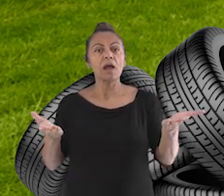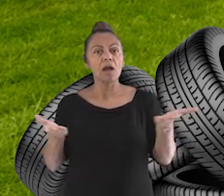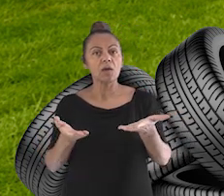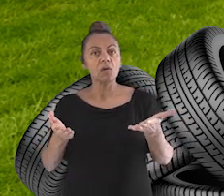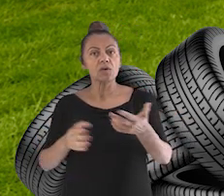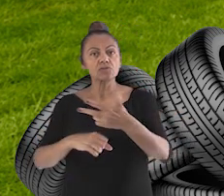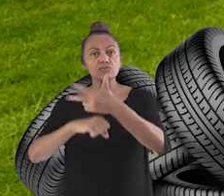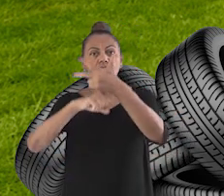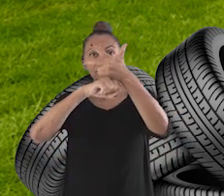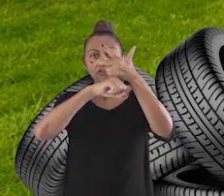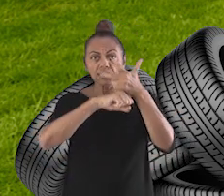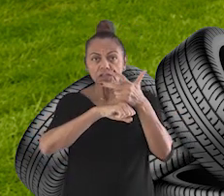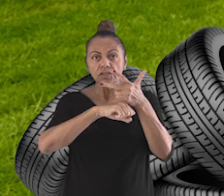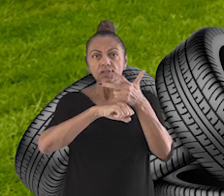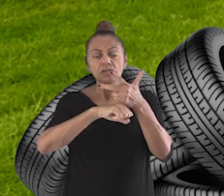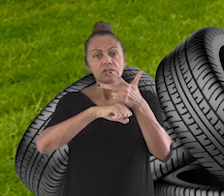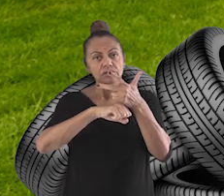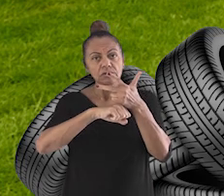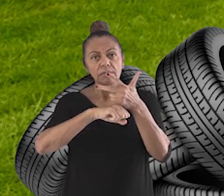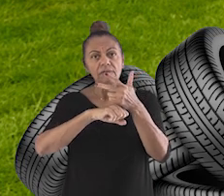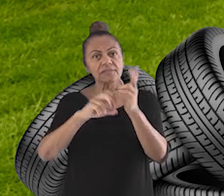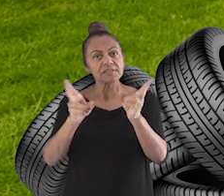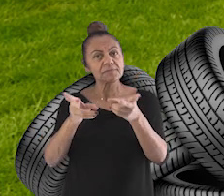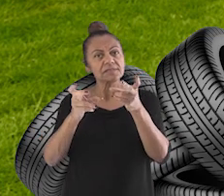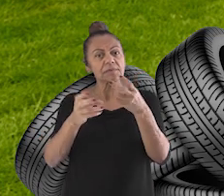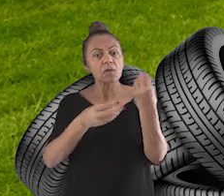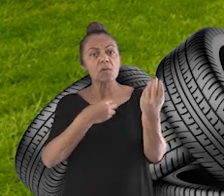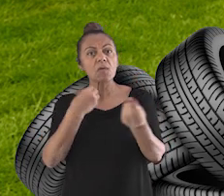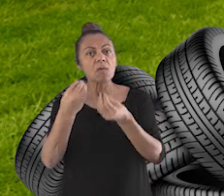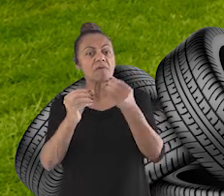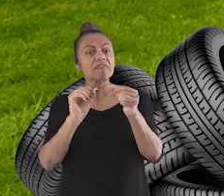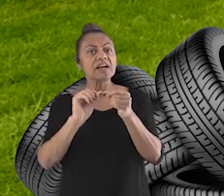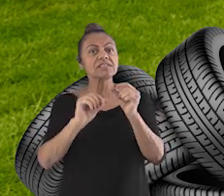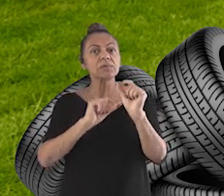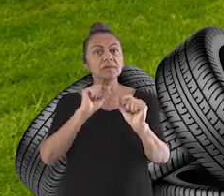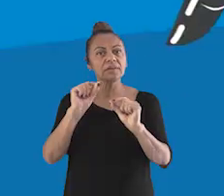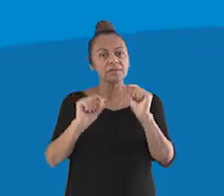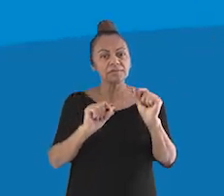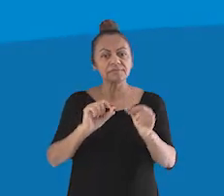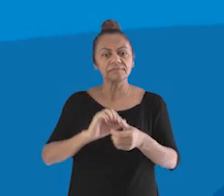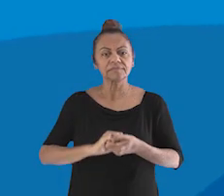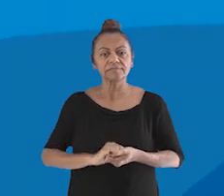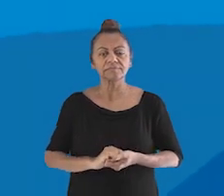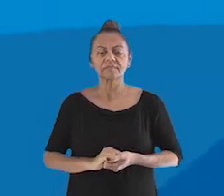Olha, assiste o vídeo aí para vocês verem o que devemos fazer com essas coisas.